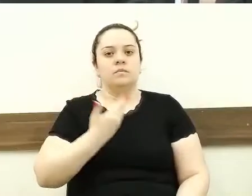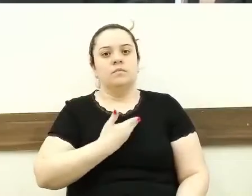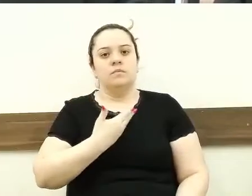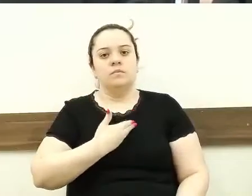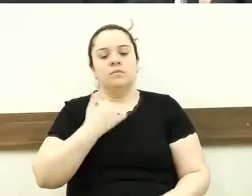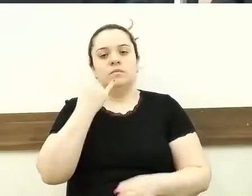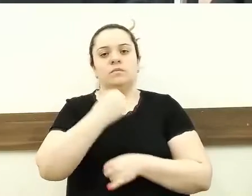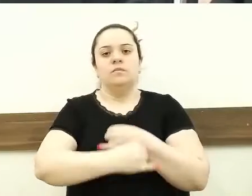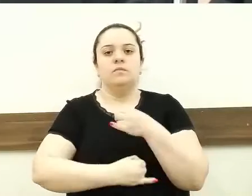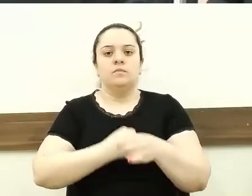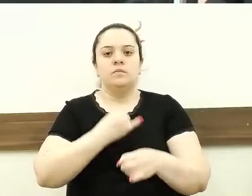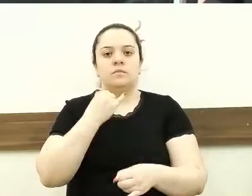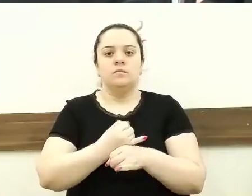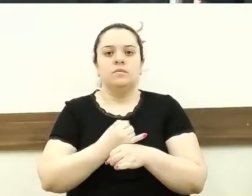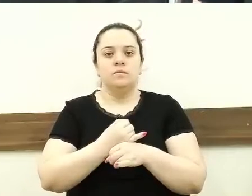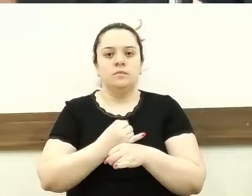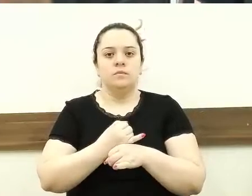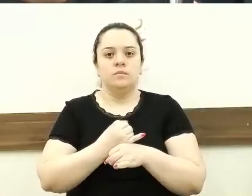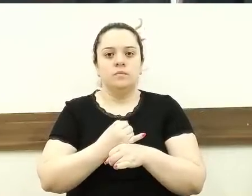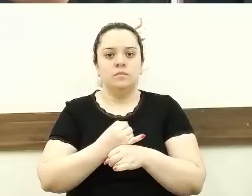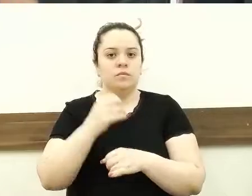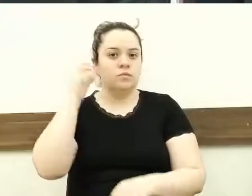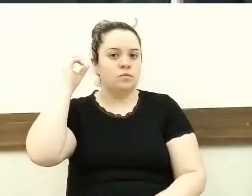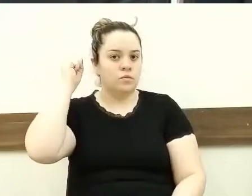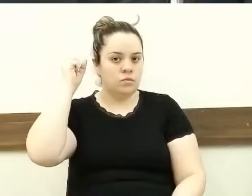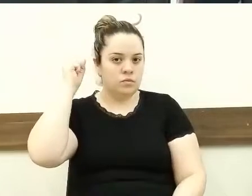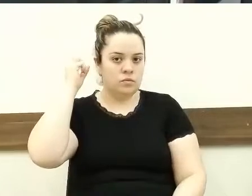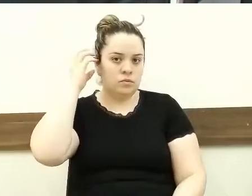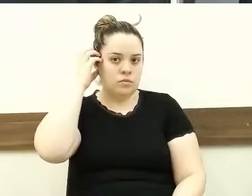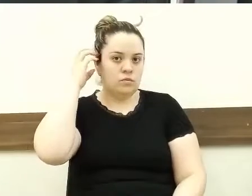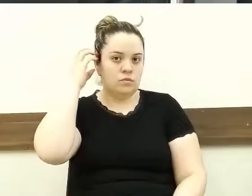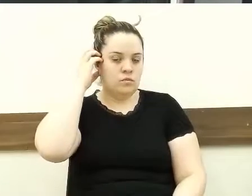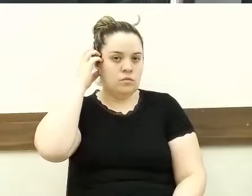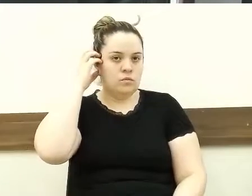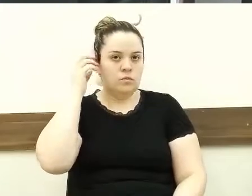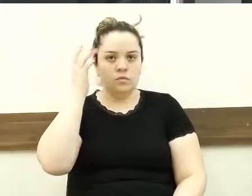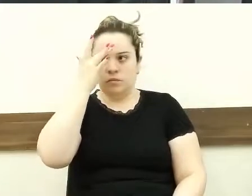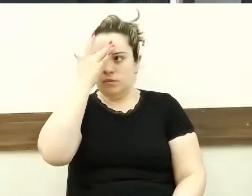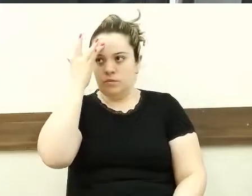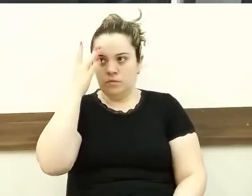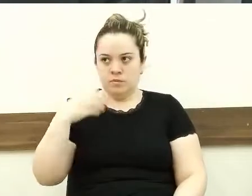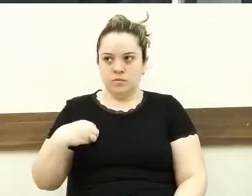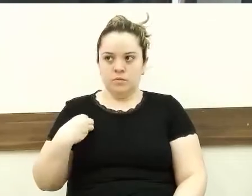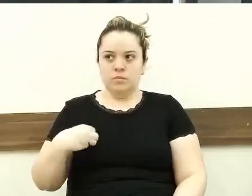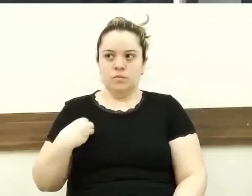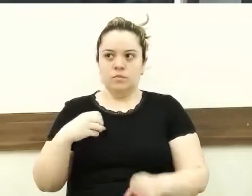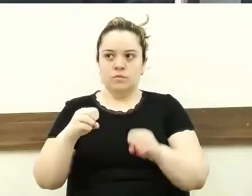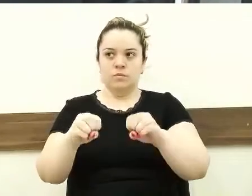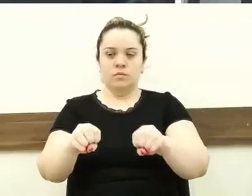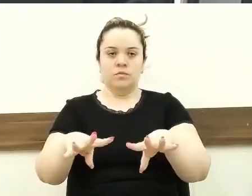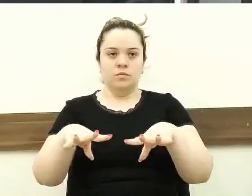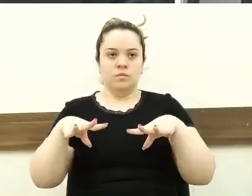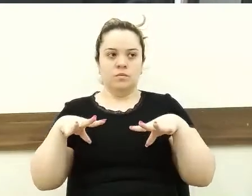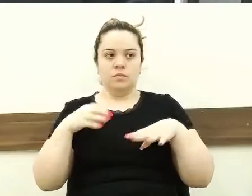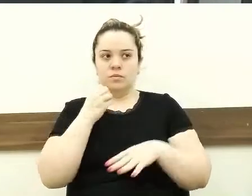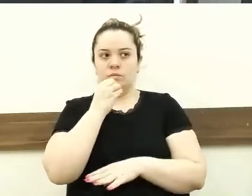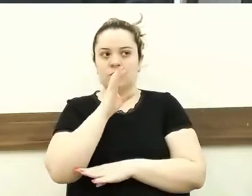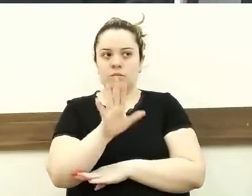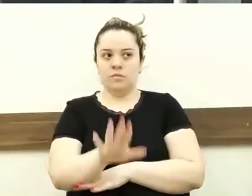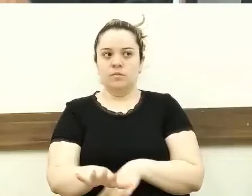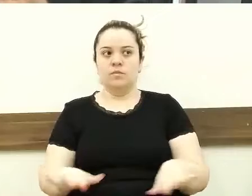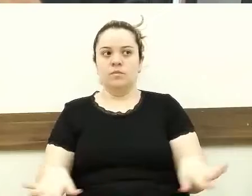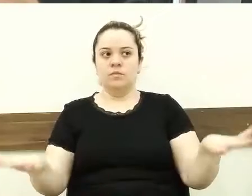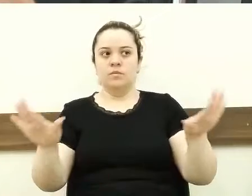internautas, ouvintes da Rádio Costa Oeste, o nosso público aqui presente. Boa tarde a todos.